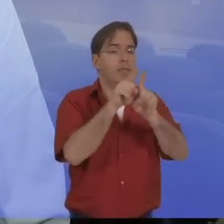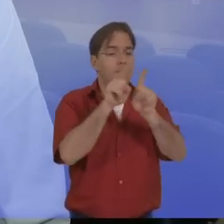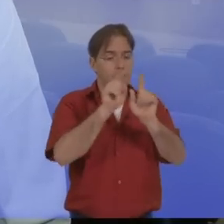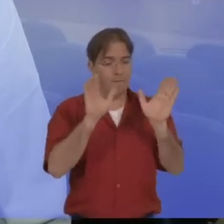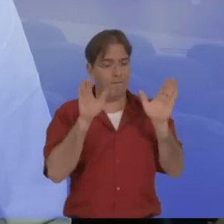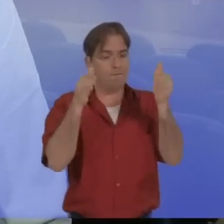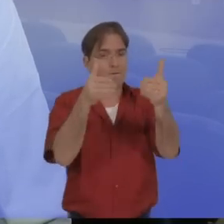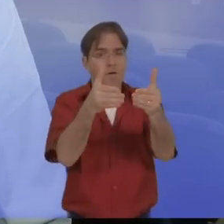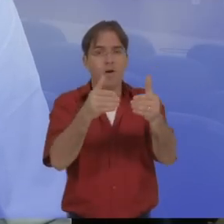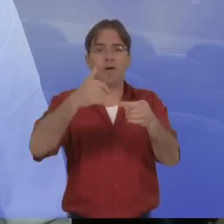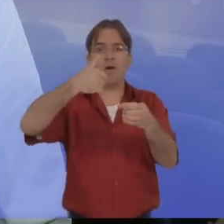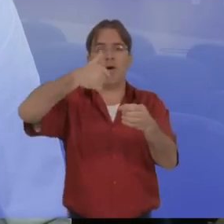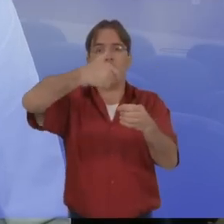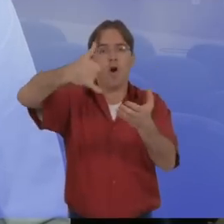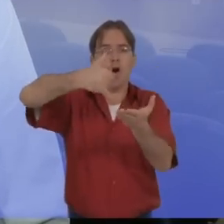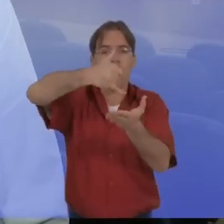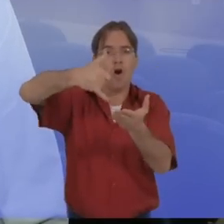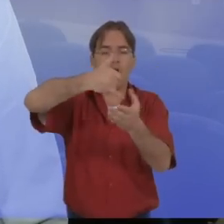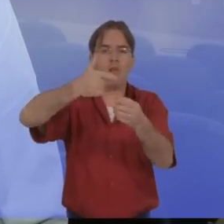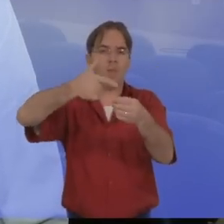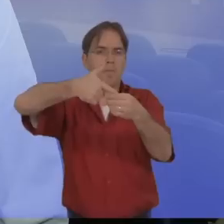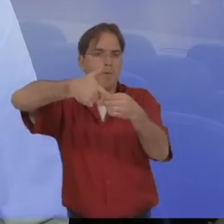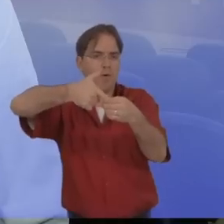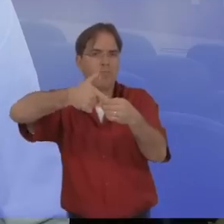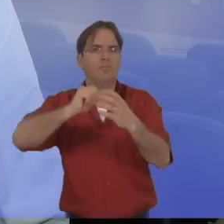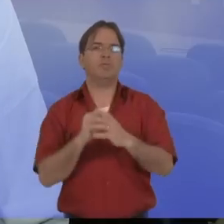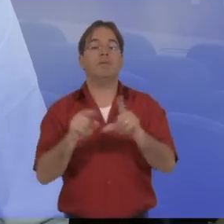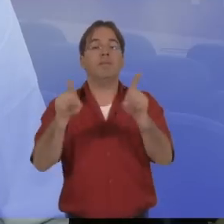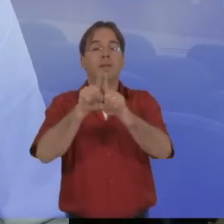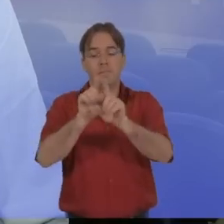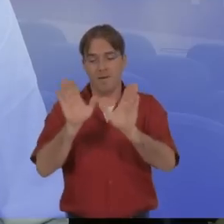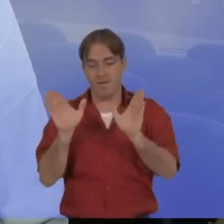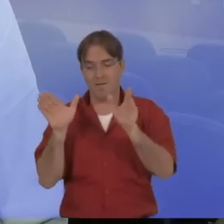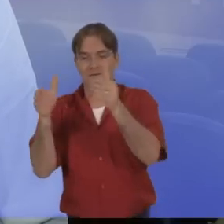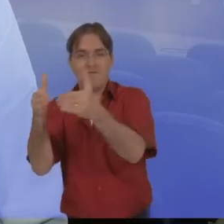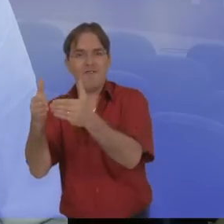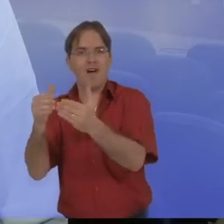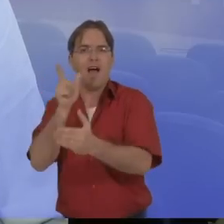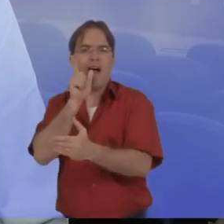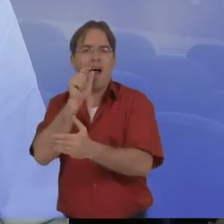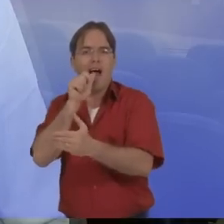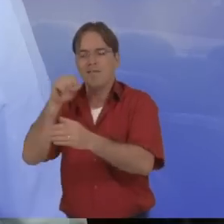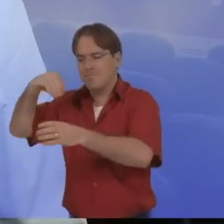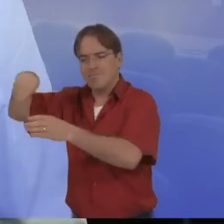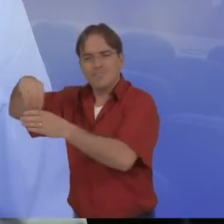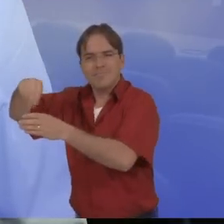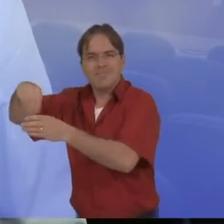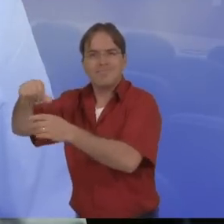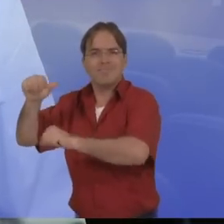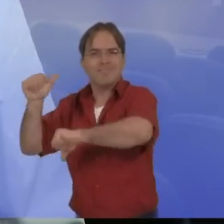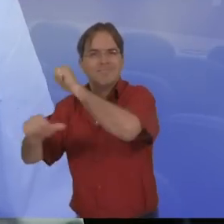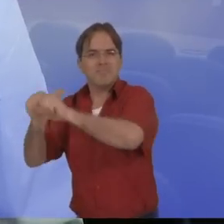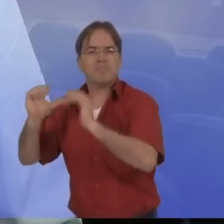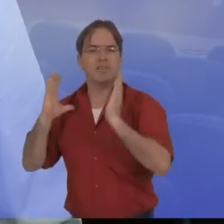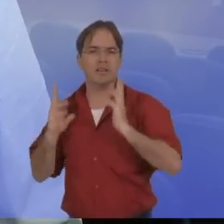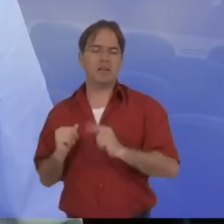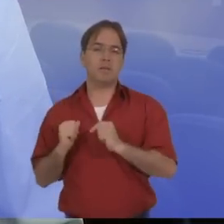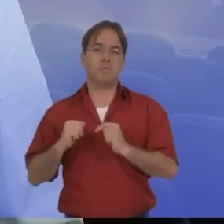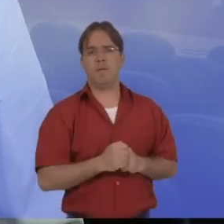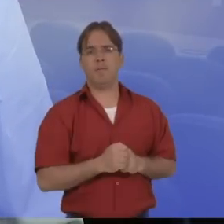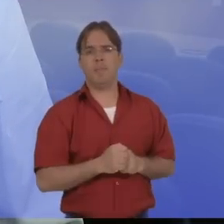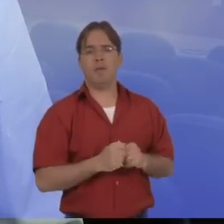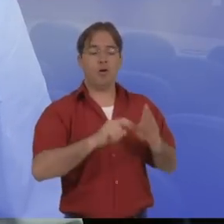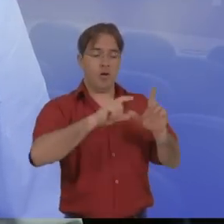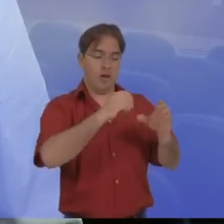biodiesel. E, especificamente, nós temos muitos trabalhos ligados ao tratamento de água. No nosso laboratório, a gente fez